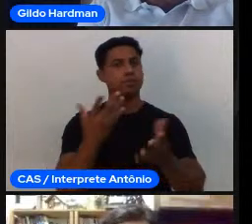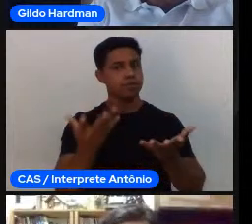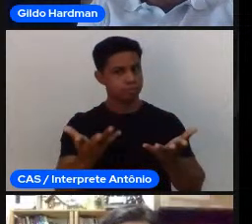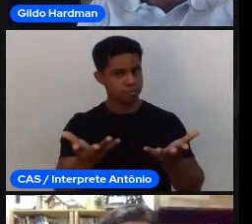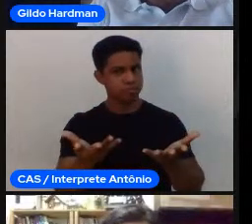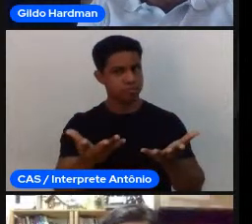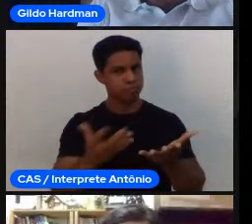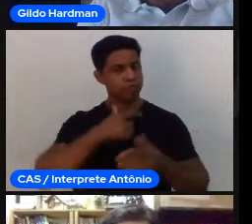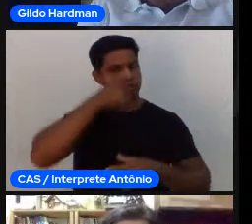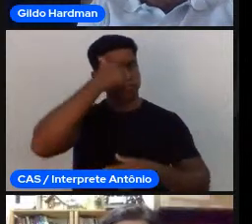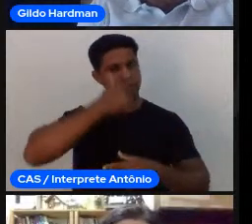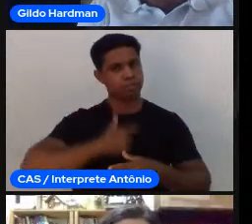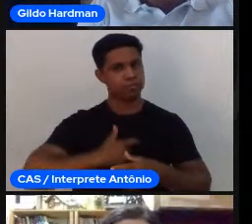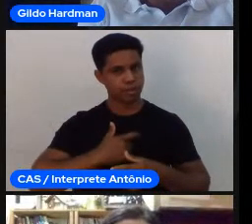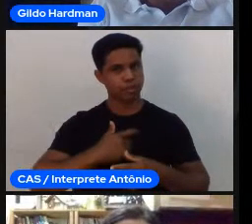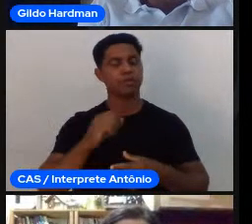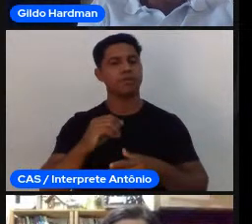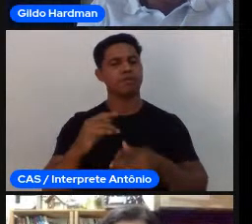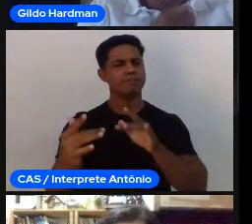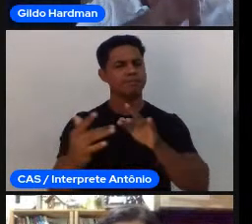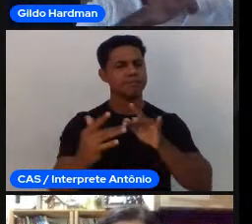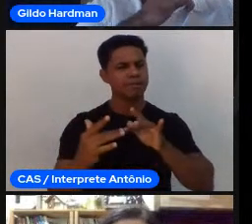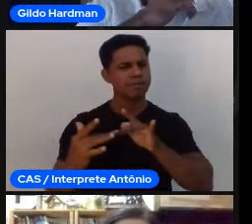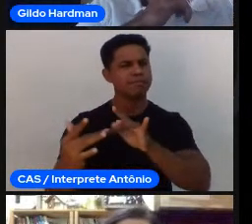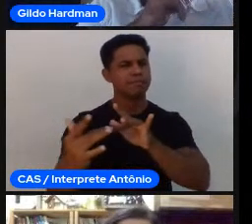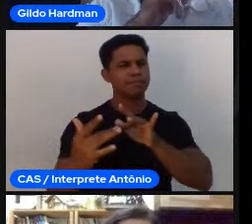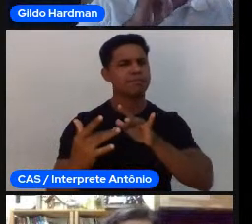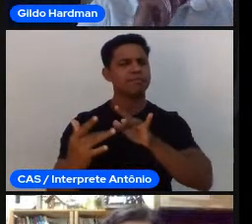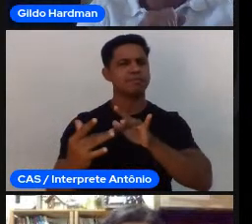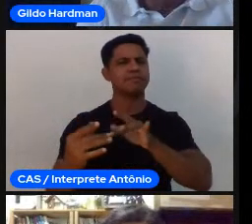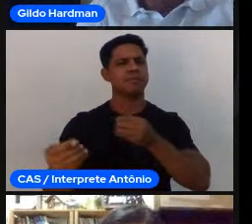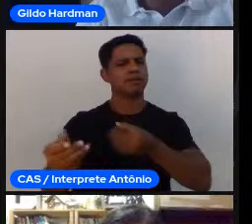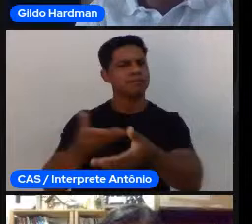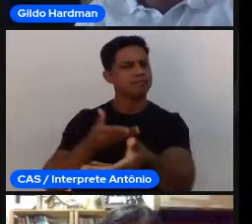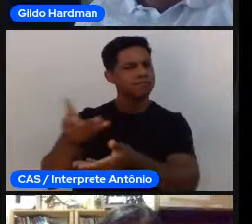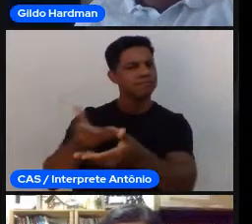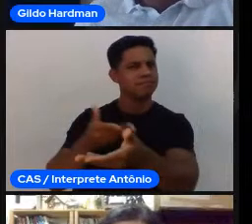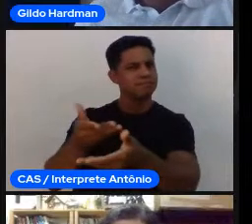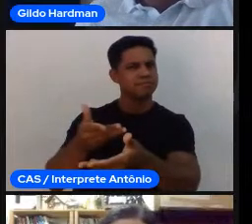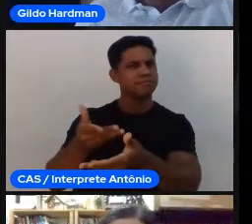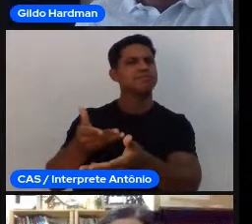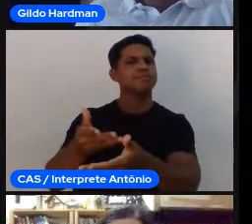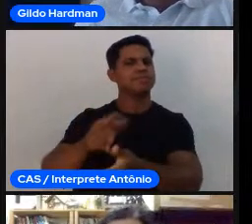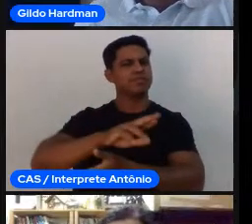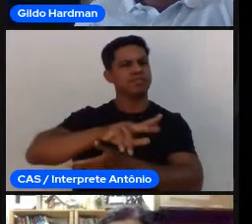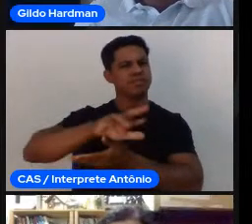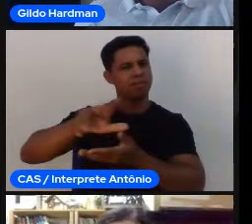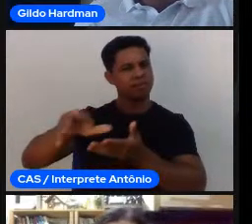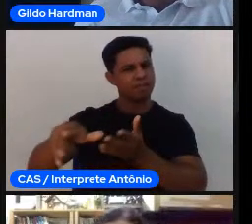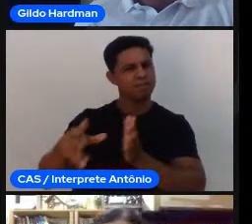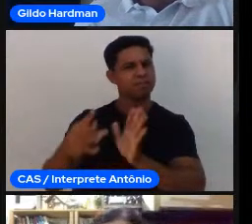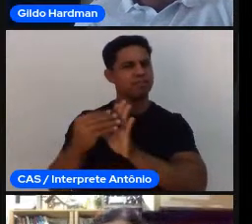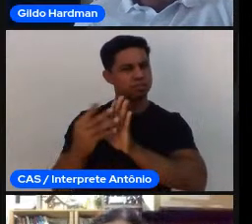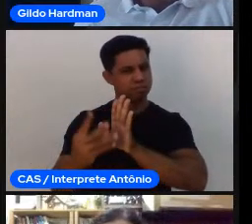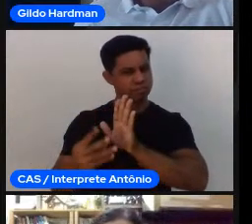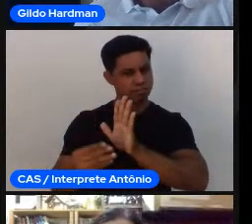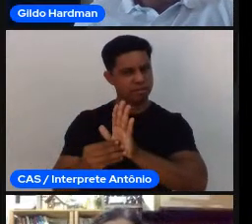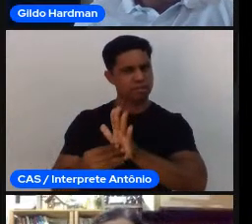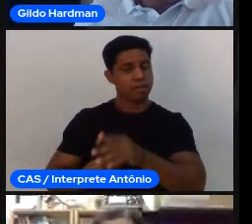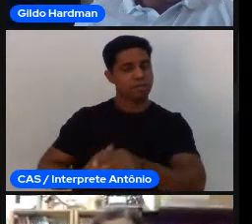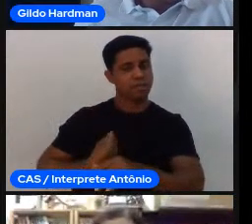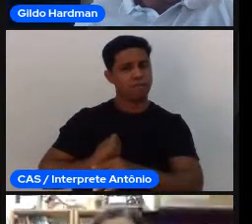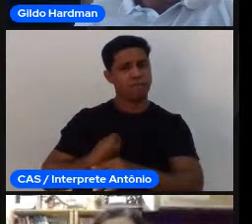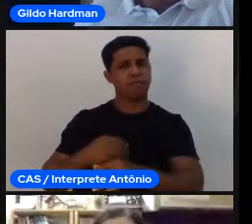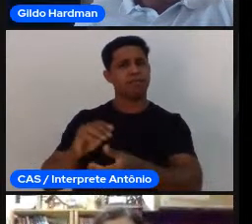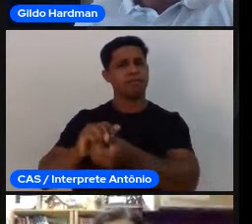esportiva de praticantes nos mais variados contextos de vivência com o esporte. E aí, a gente pode pensar em